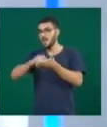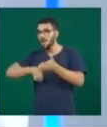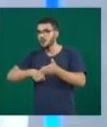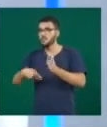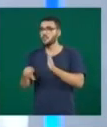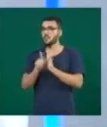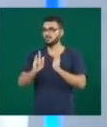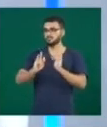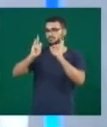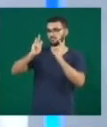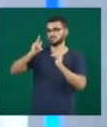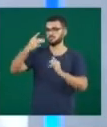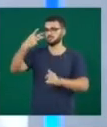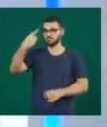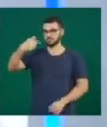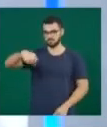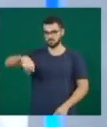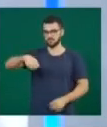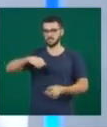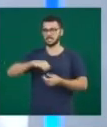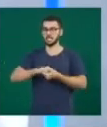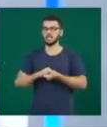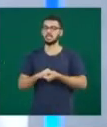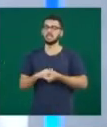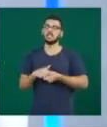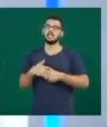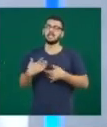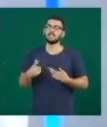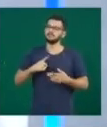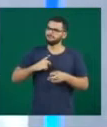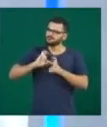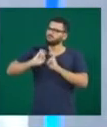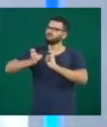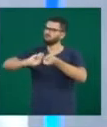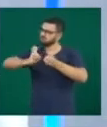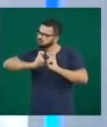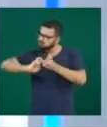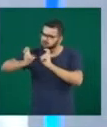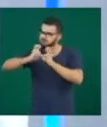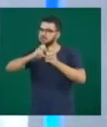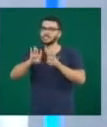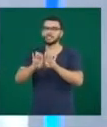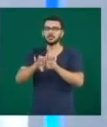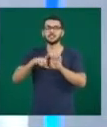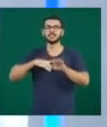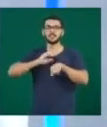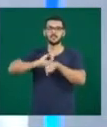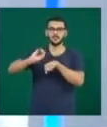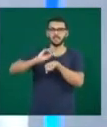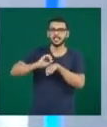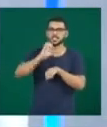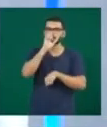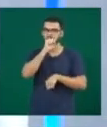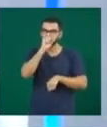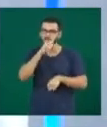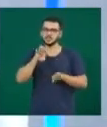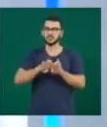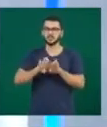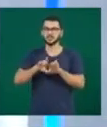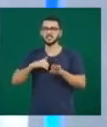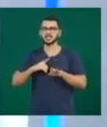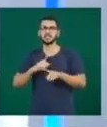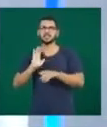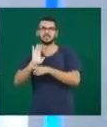Amfiteatro, no horário do evento. E muita capoeira. Vai ter oficinas também no sábado, um documentário que nós